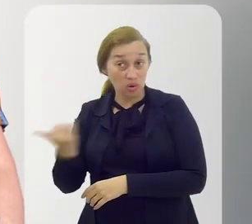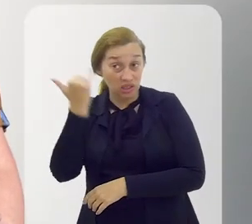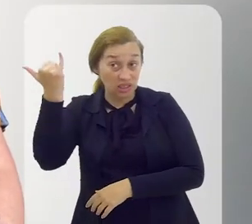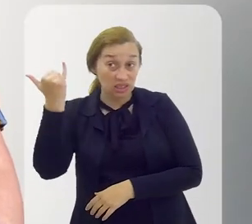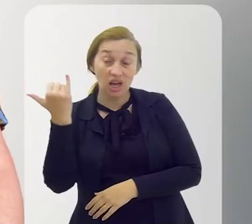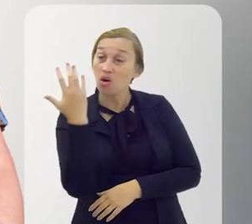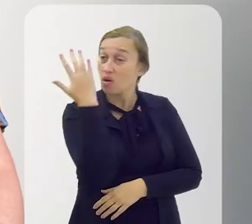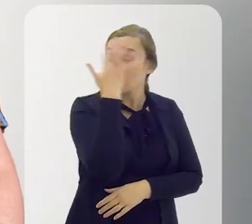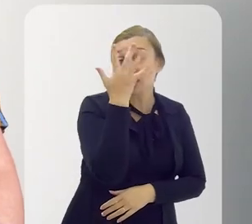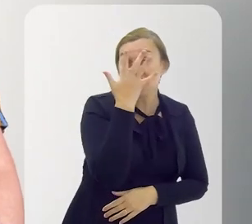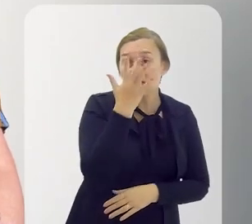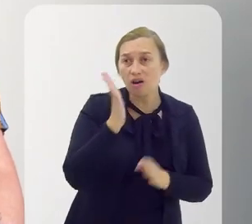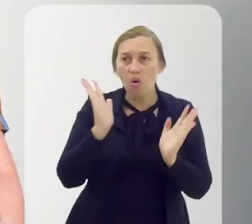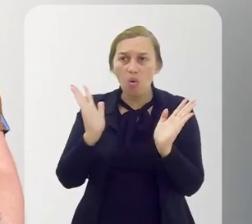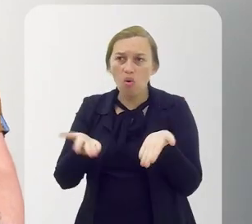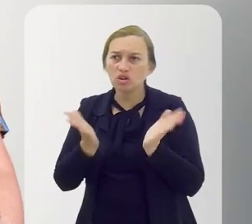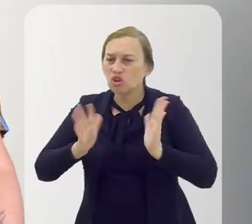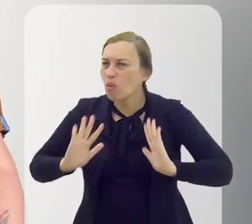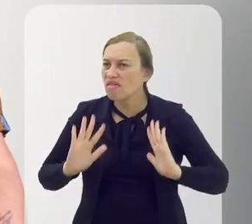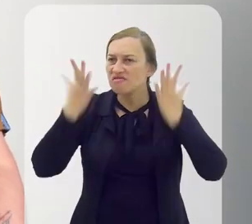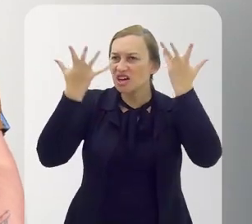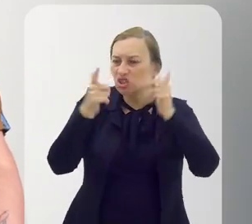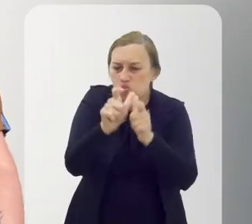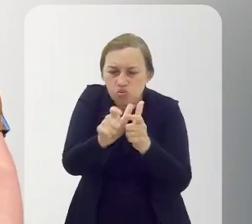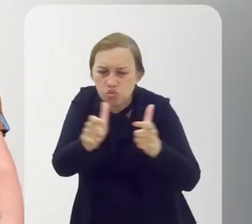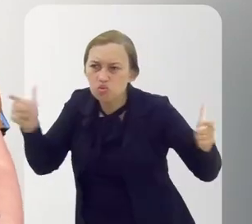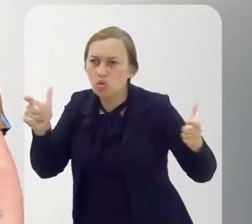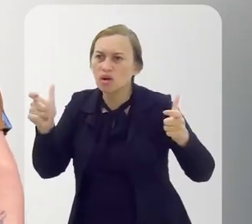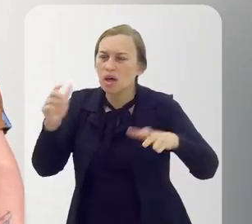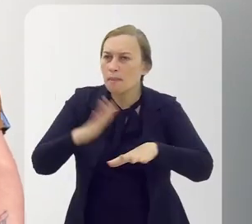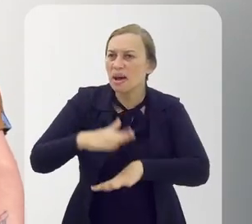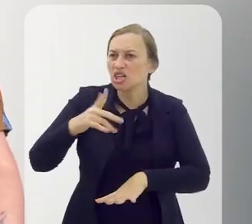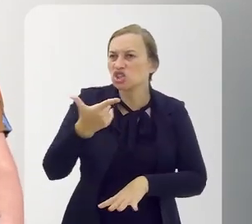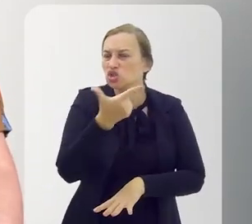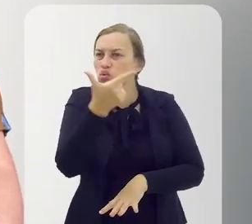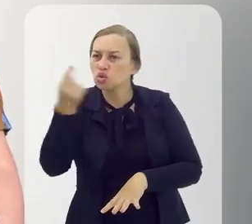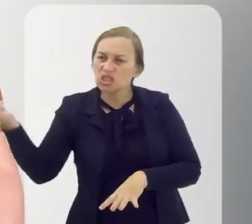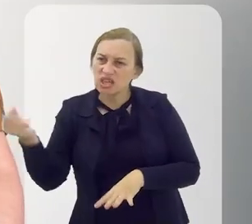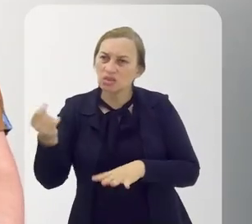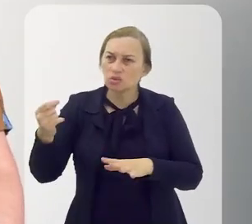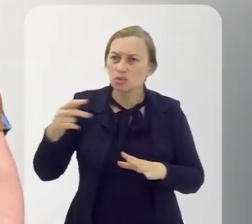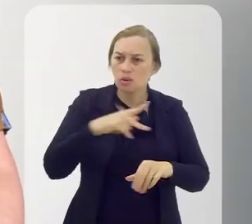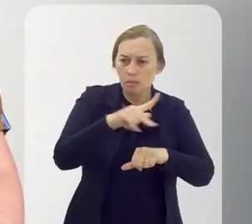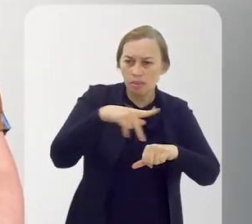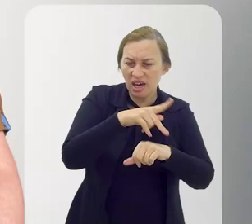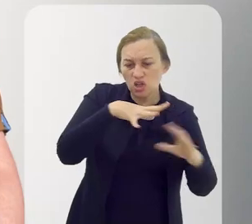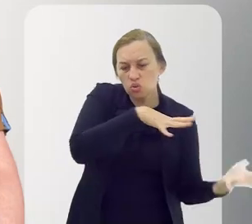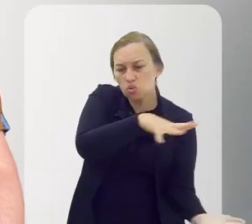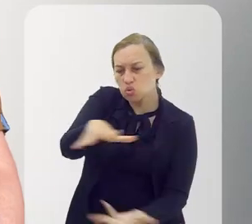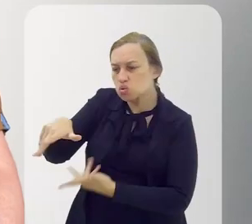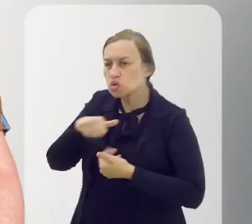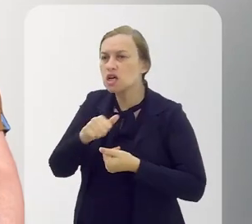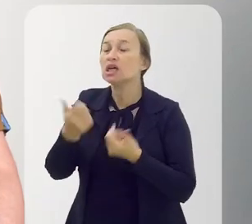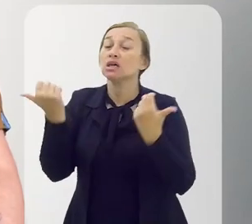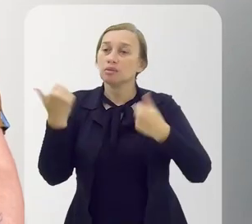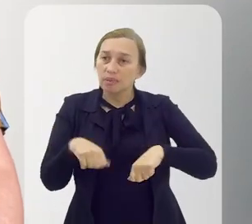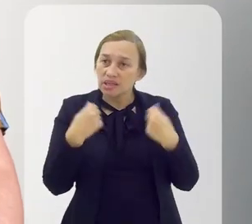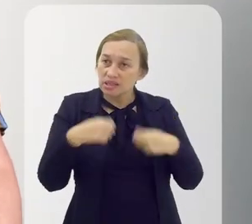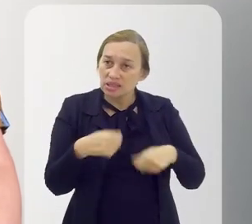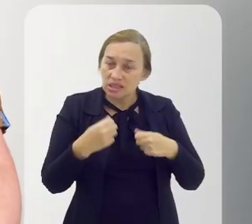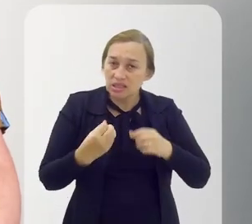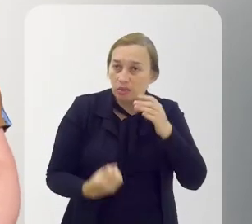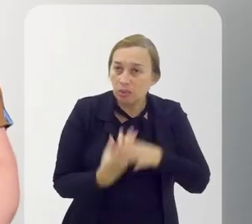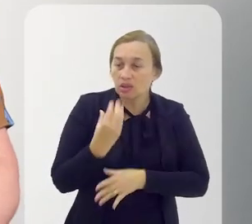importante, não O Carnaval é um espetáculo hoje gigantesco, vai para mais de 200 países no mundo.